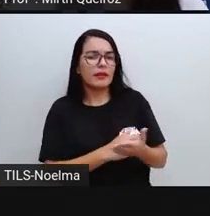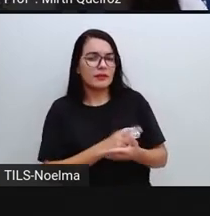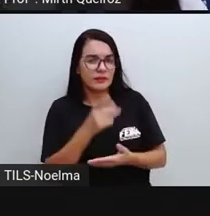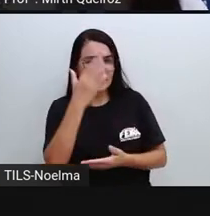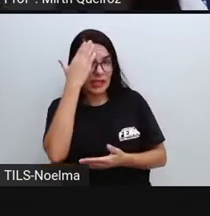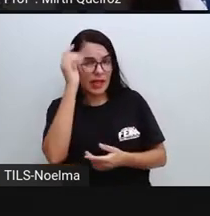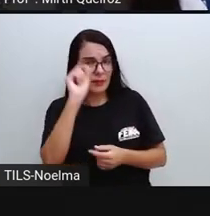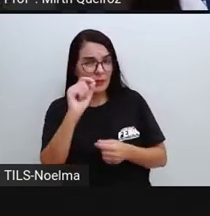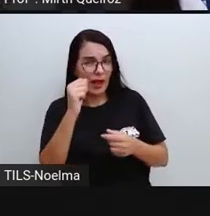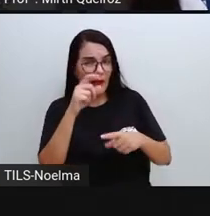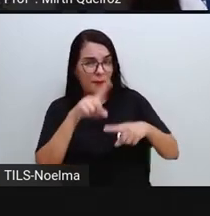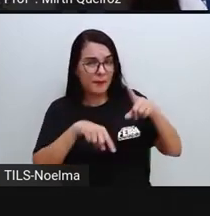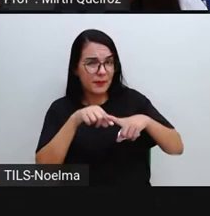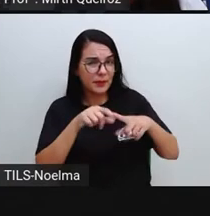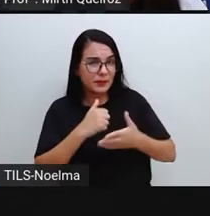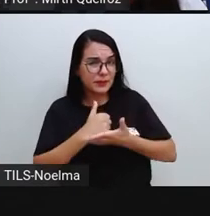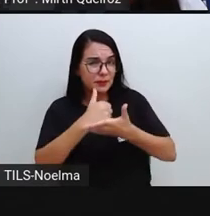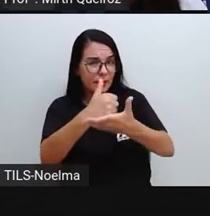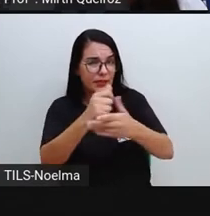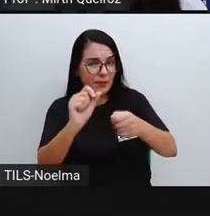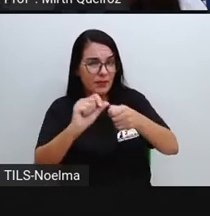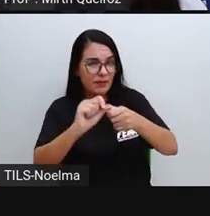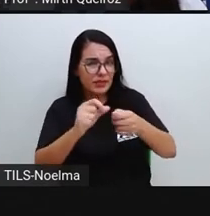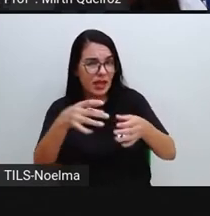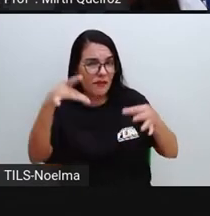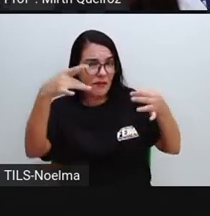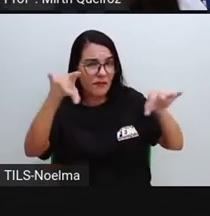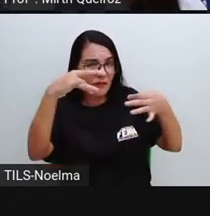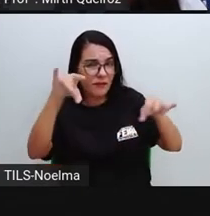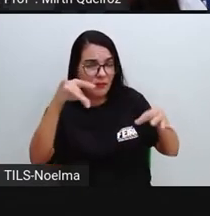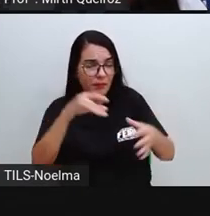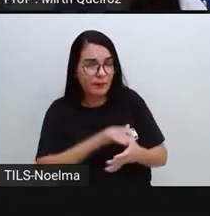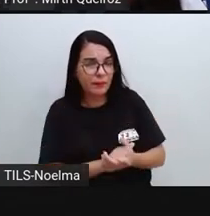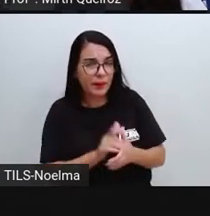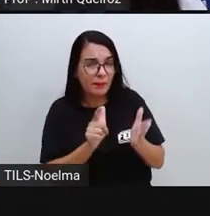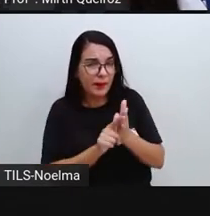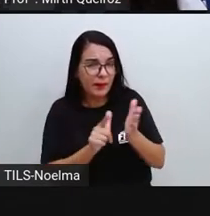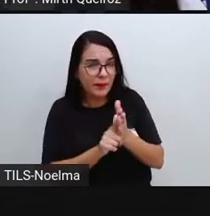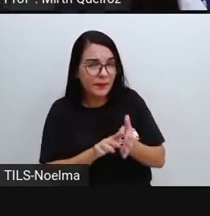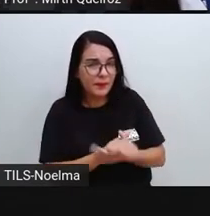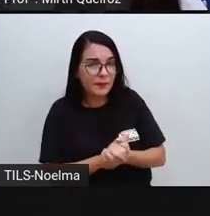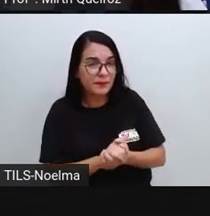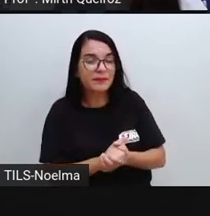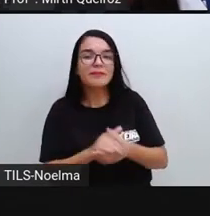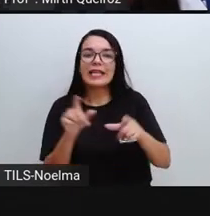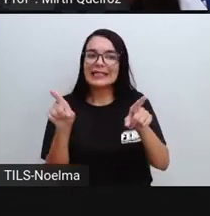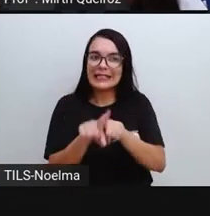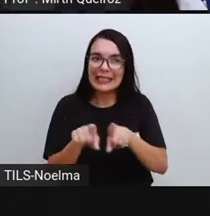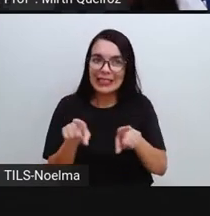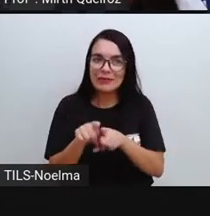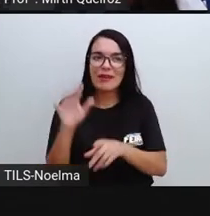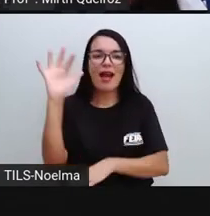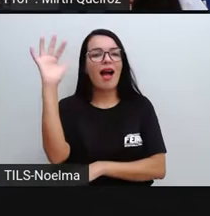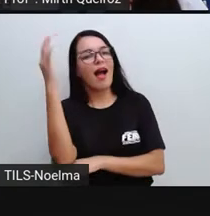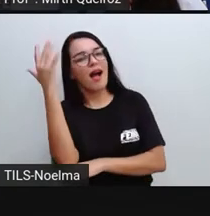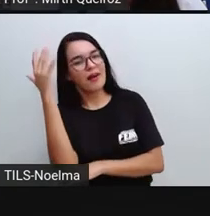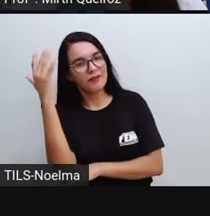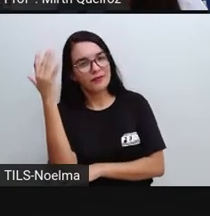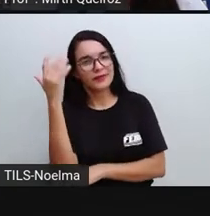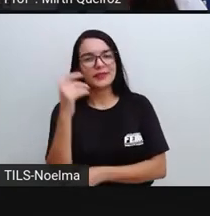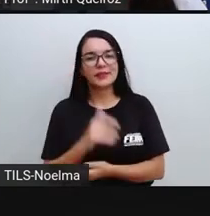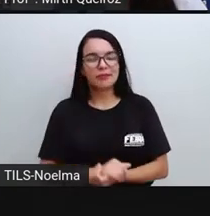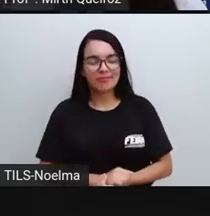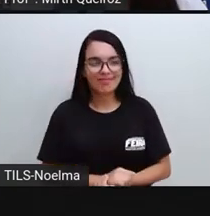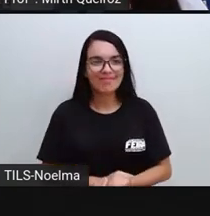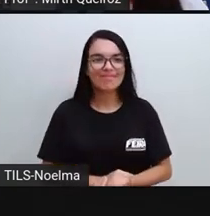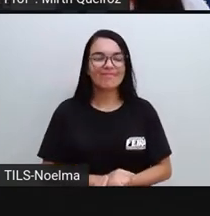sabem qual a matéria-prima que é utilizada para a produção de folhas? É a árvore também, né? É a madeira. Então,